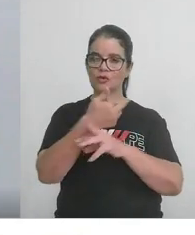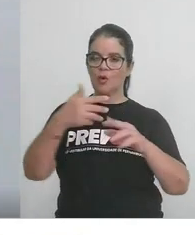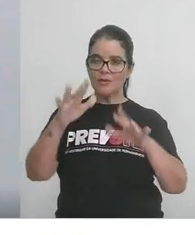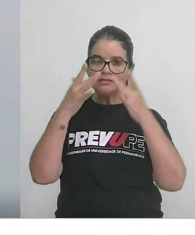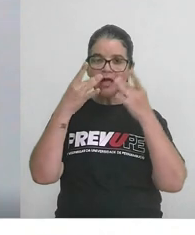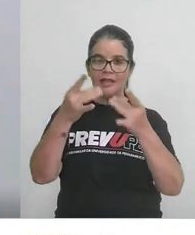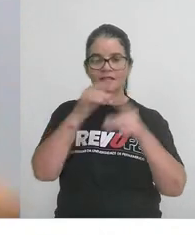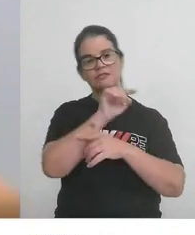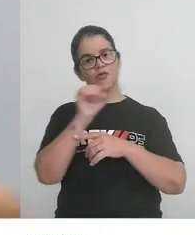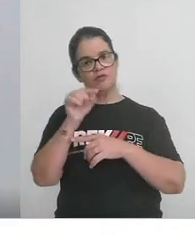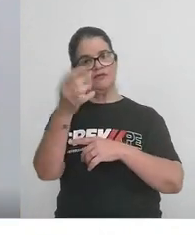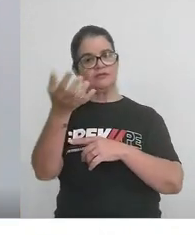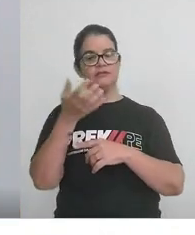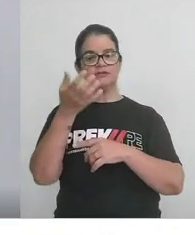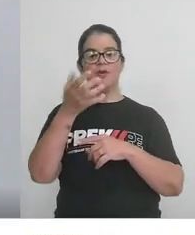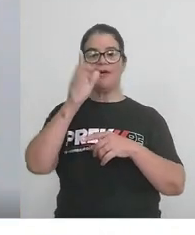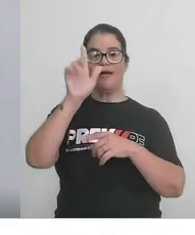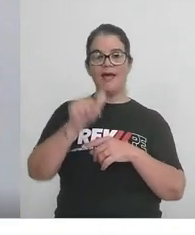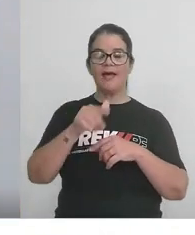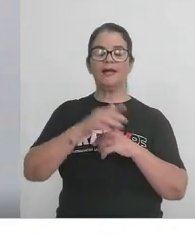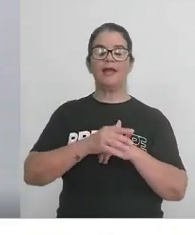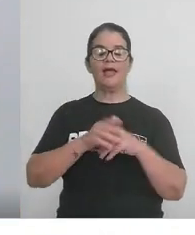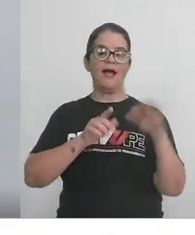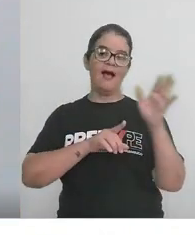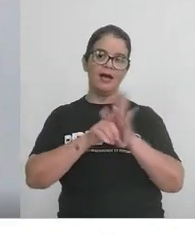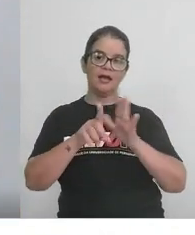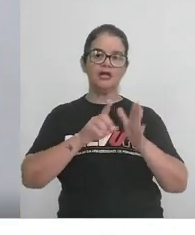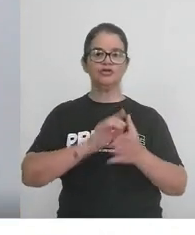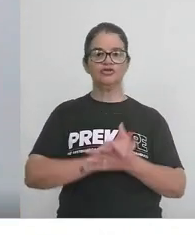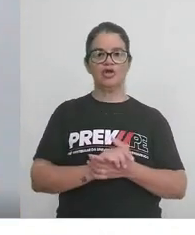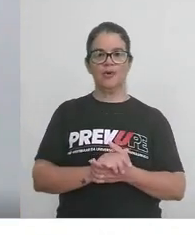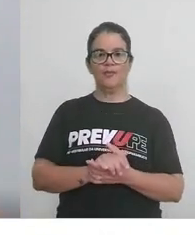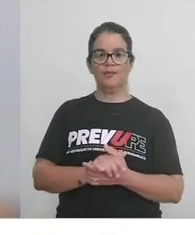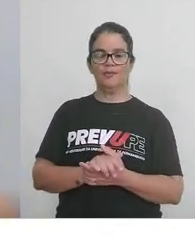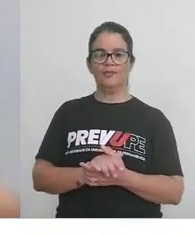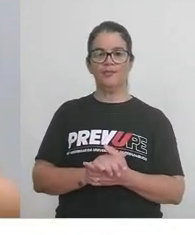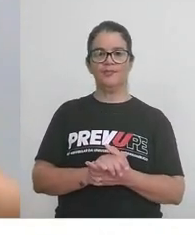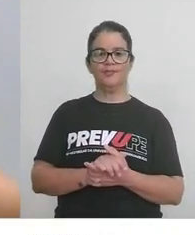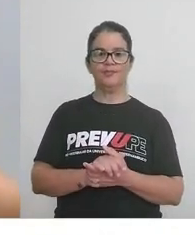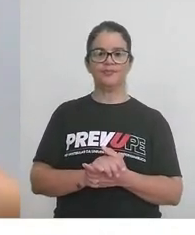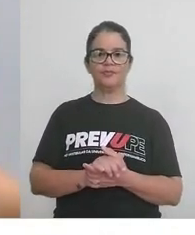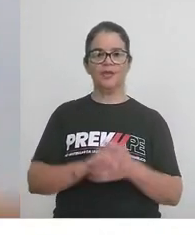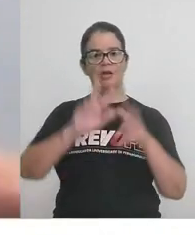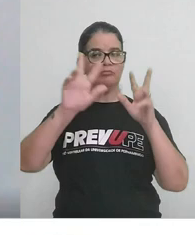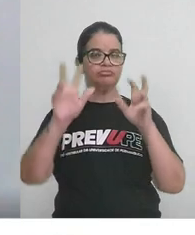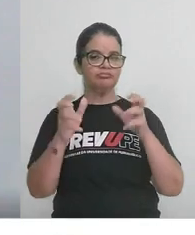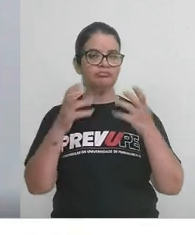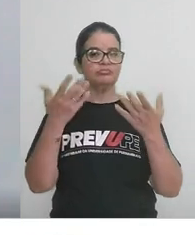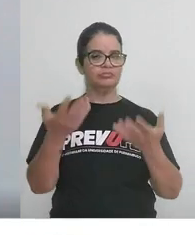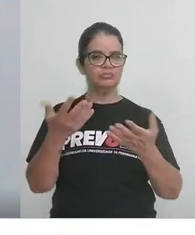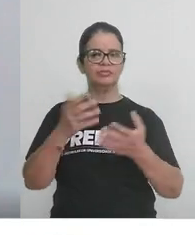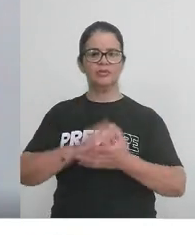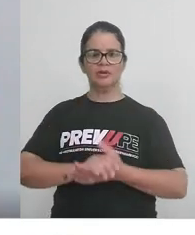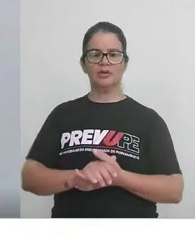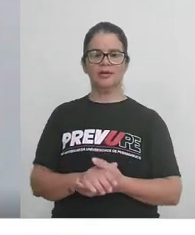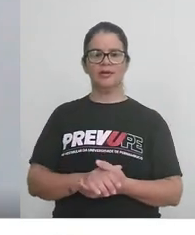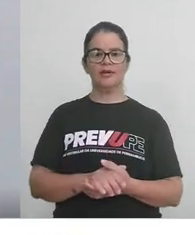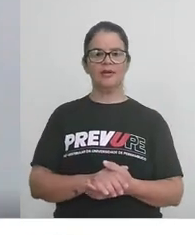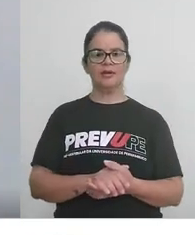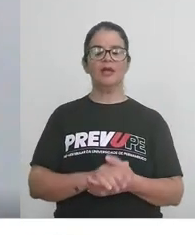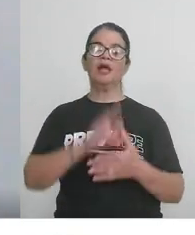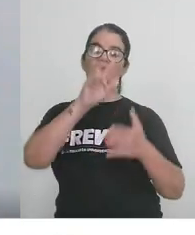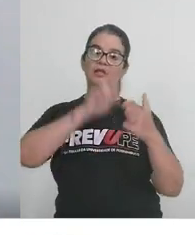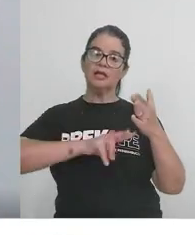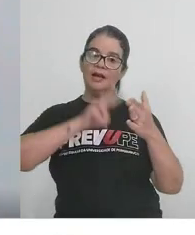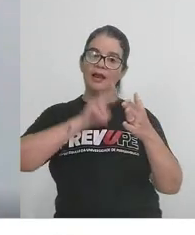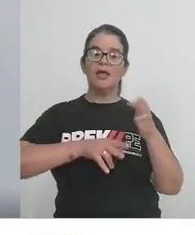chamar a atenção de vocês é a questão do, do, de ler